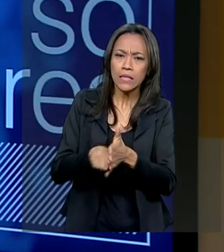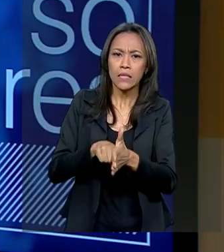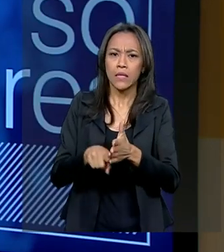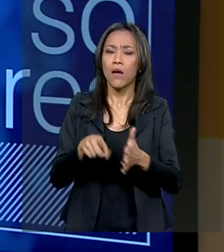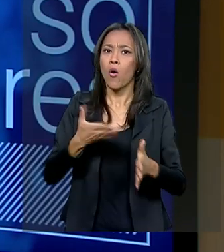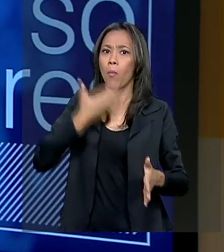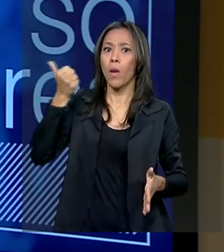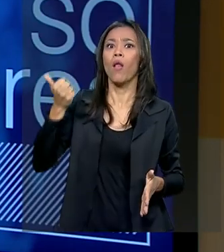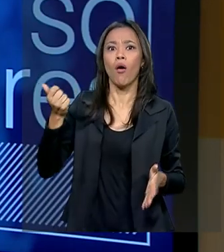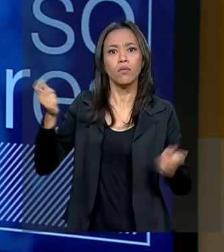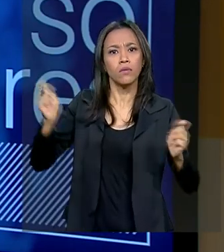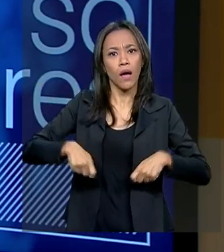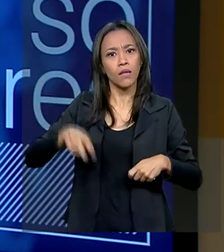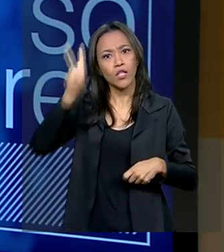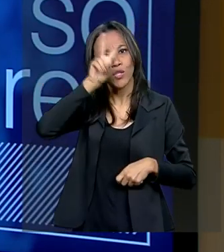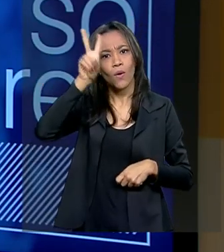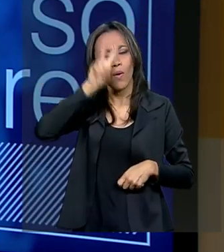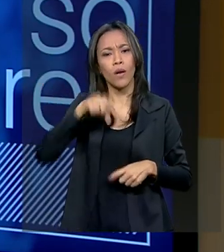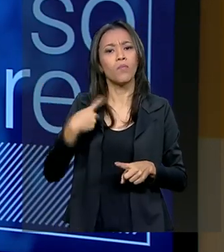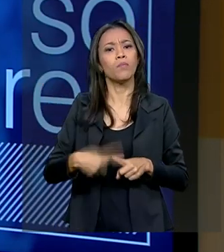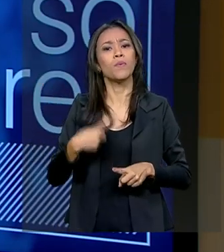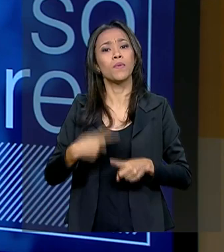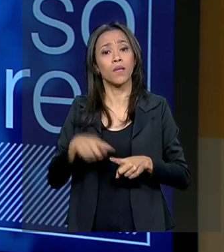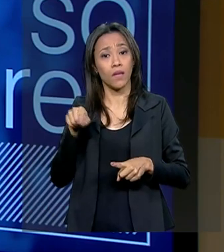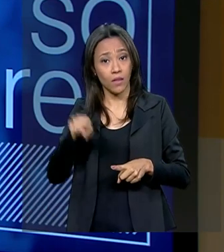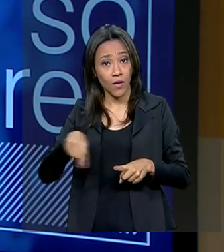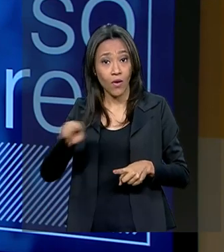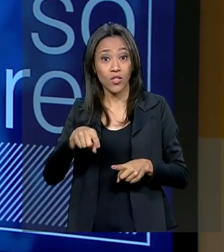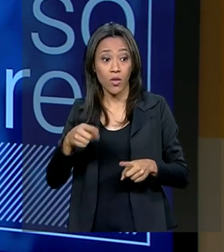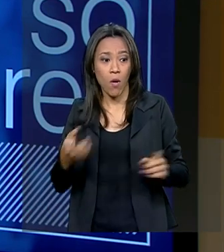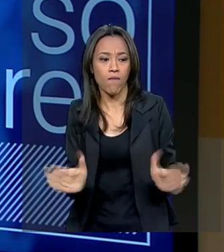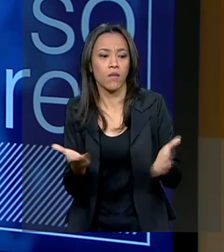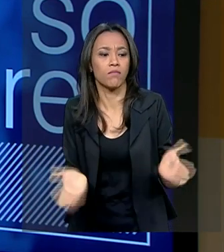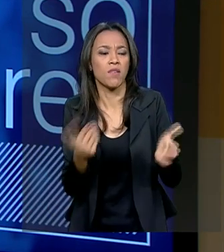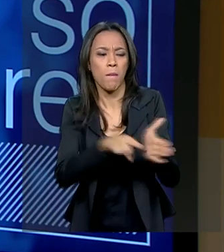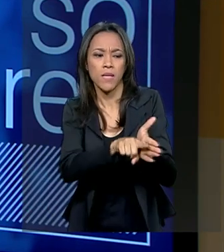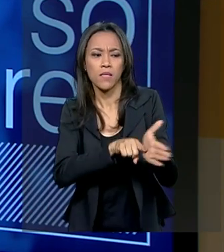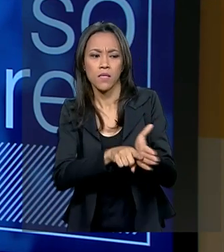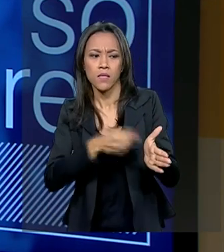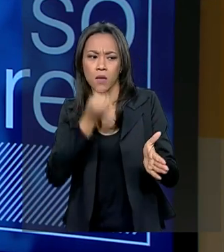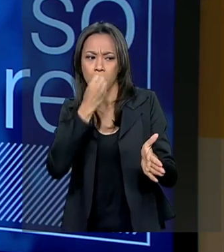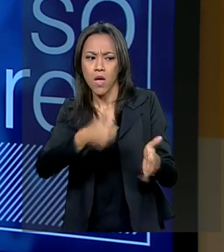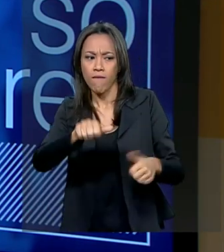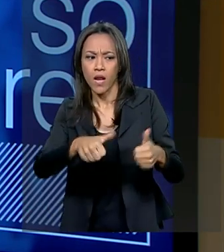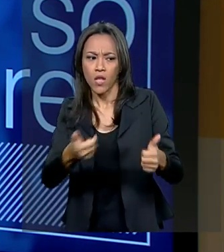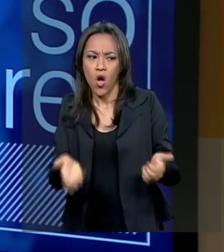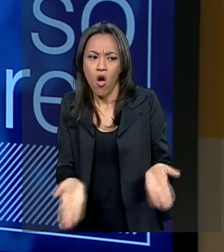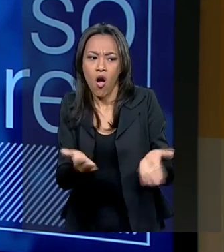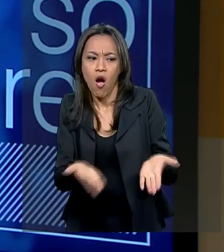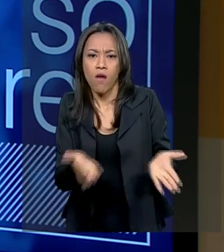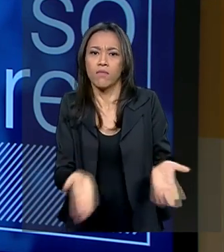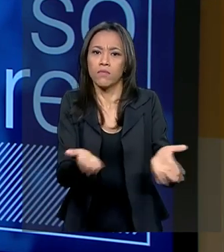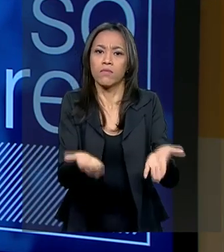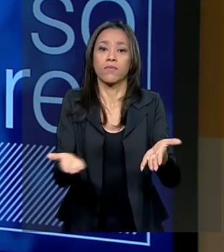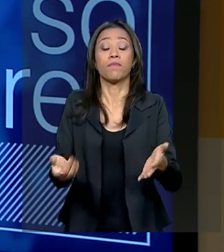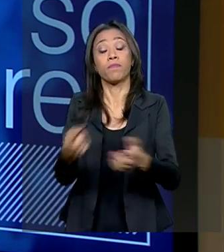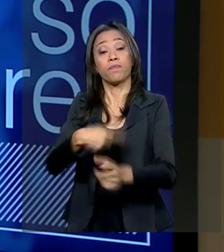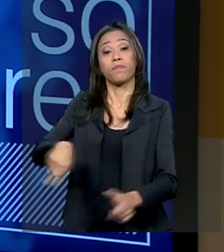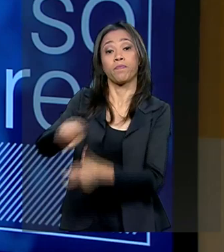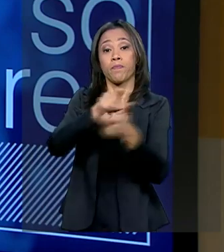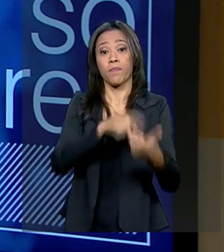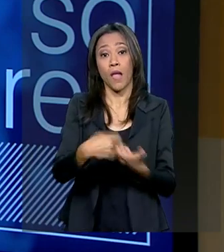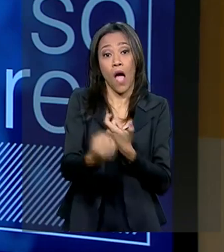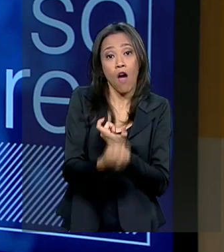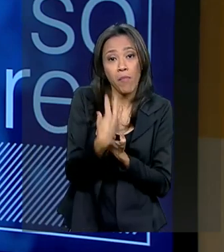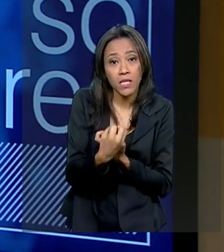da história, porque a gente está tirando os ruins e está fomentando as pesquisas que são bem avaliadas. A alfabetização das crianças vai